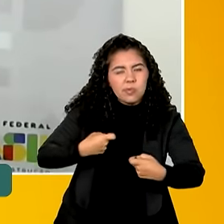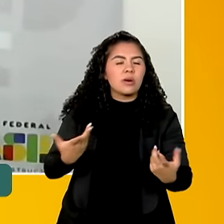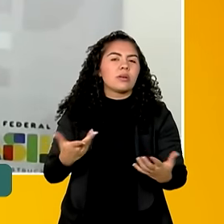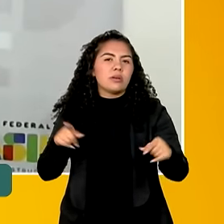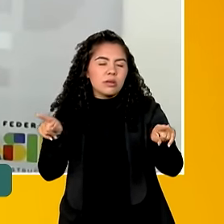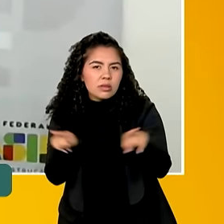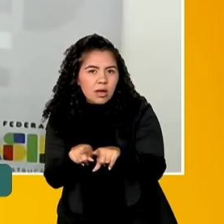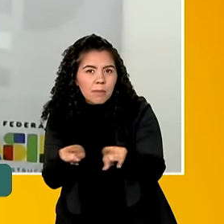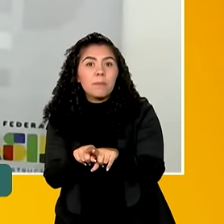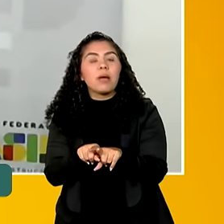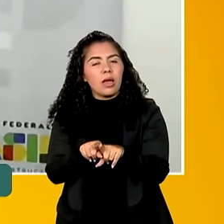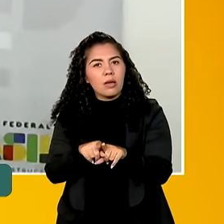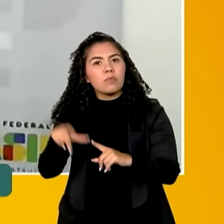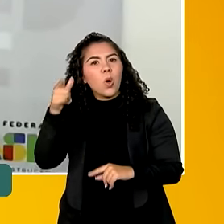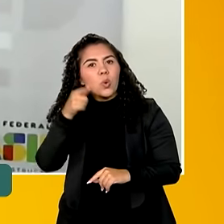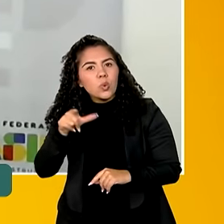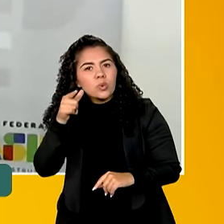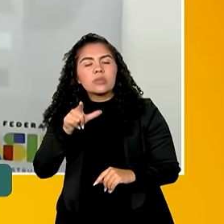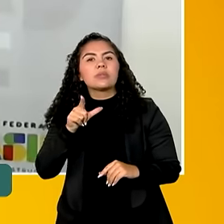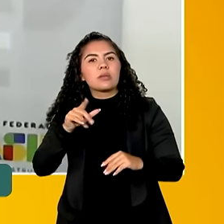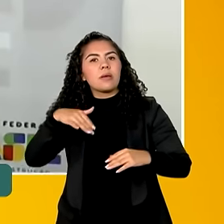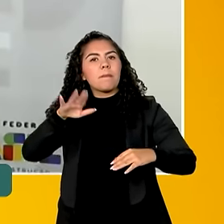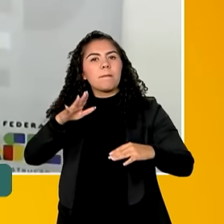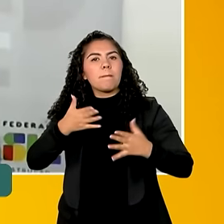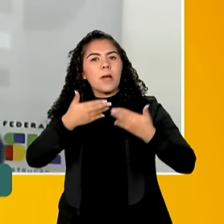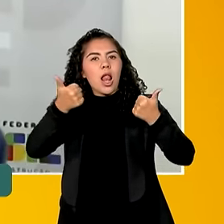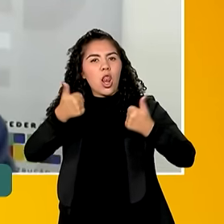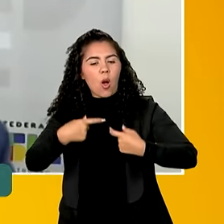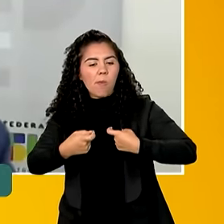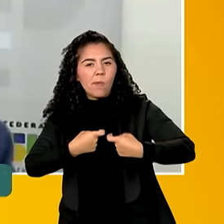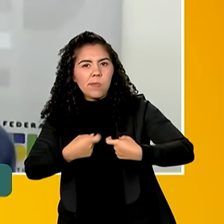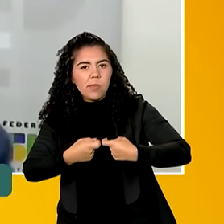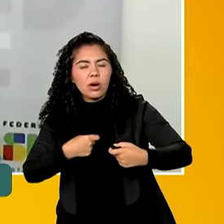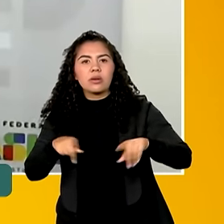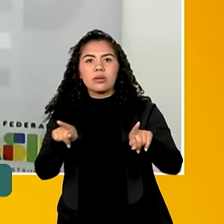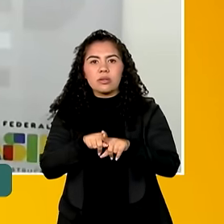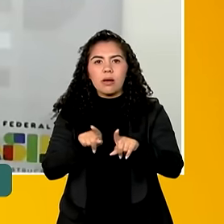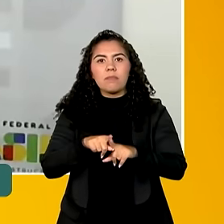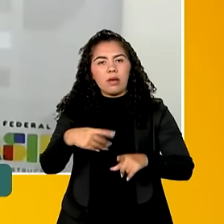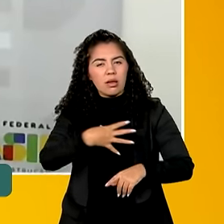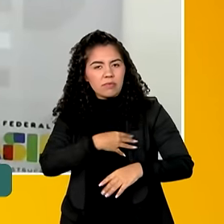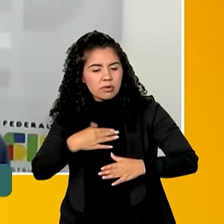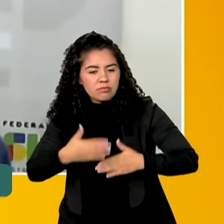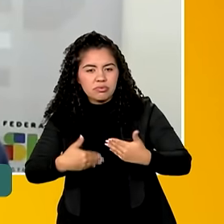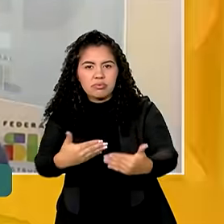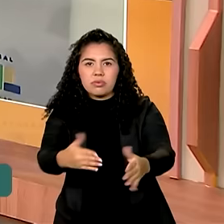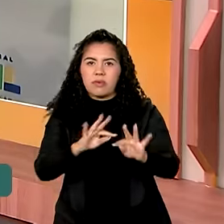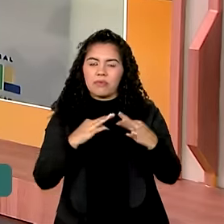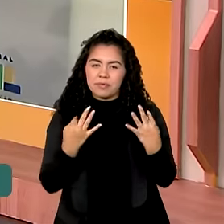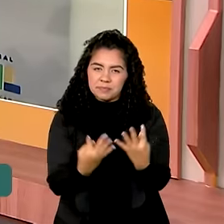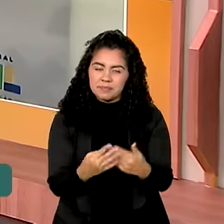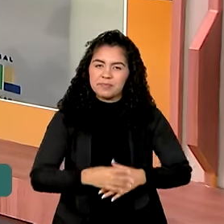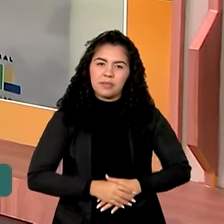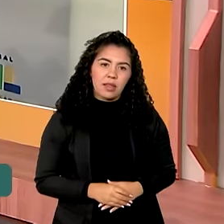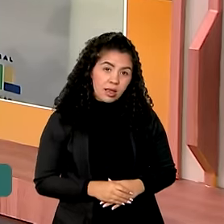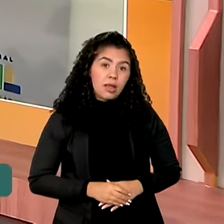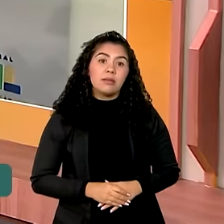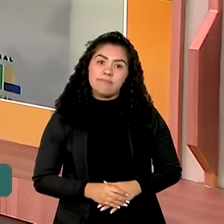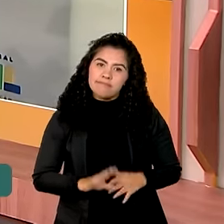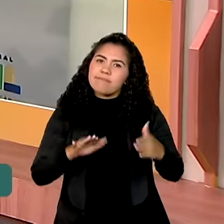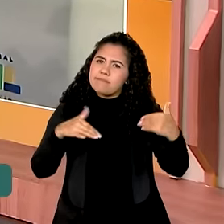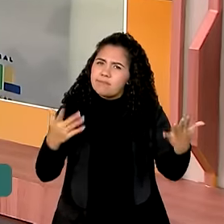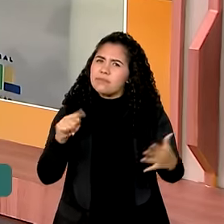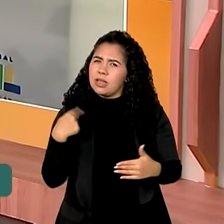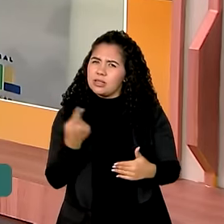desenvolver melhor uma saúde sexual e uma saúde reprodutiva para eles e para sua família. Pois é, isso a gente consegue